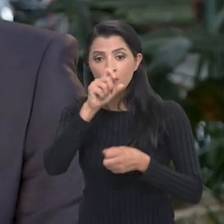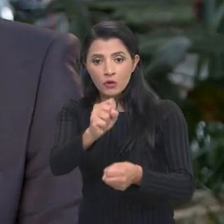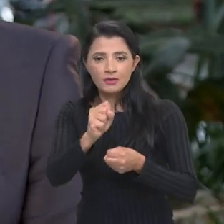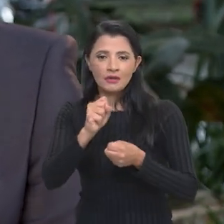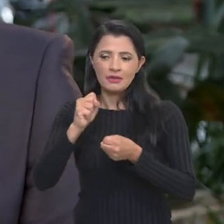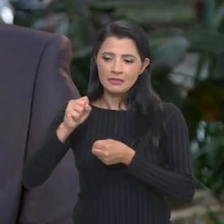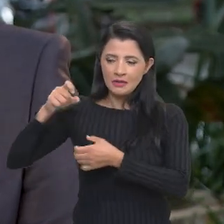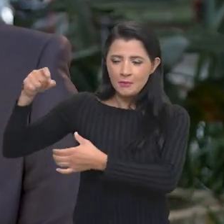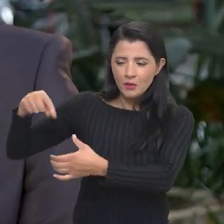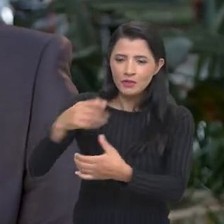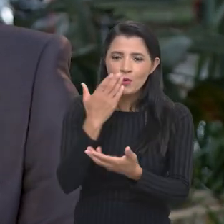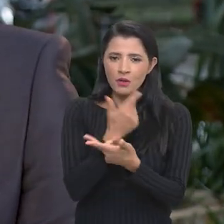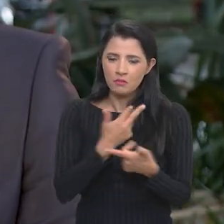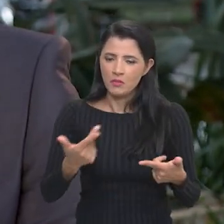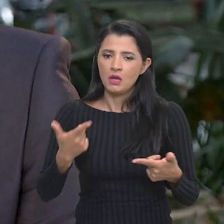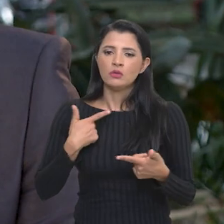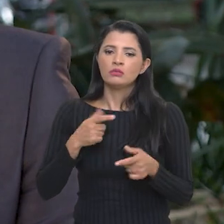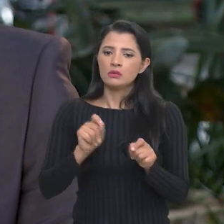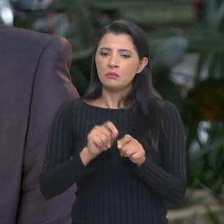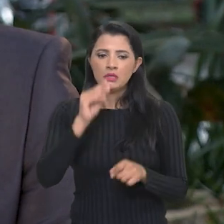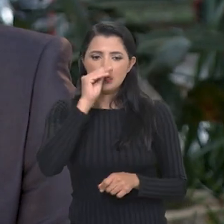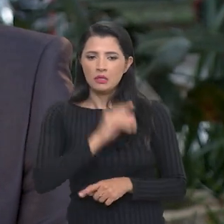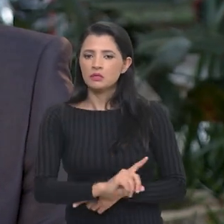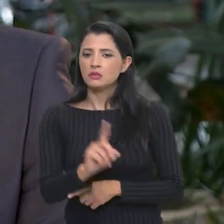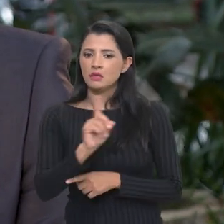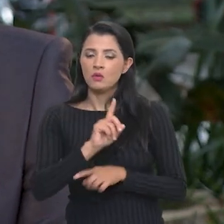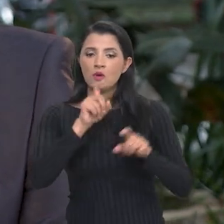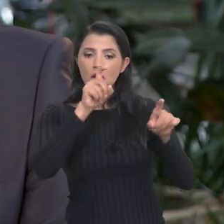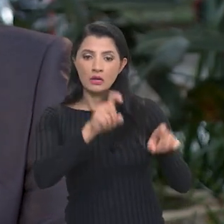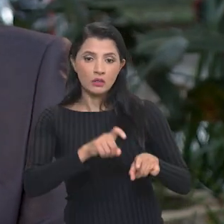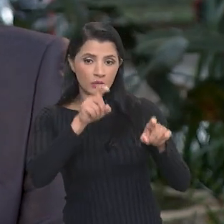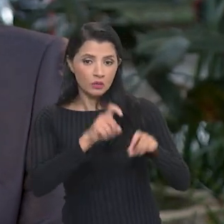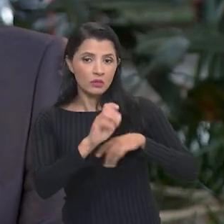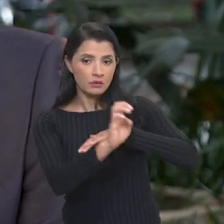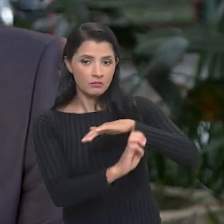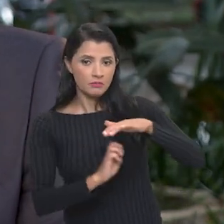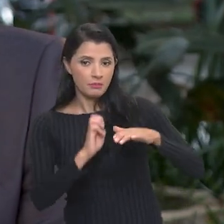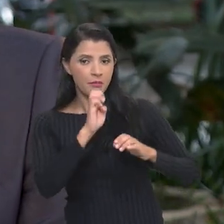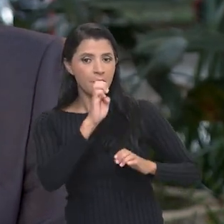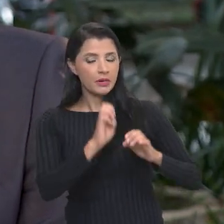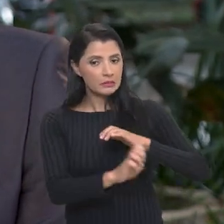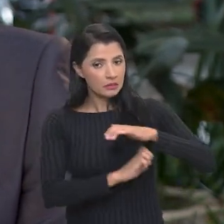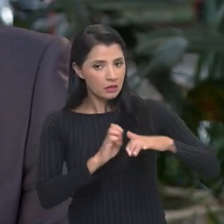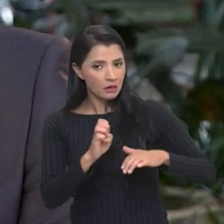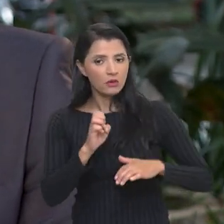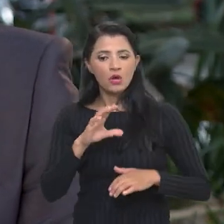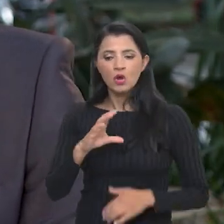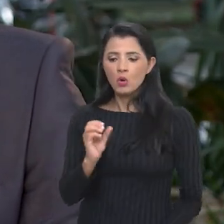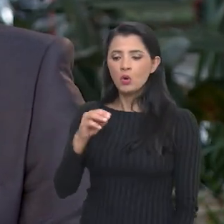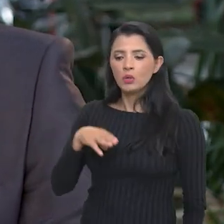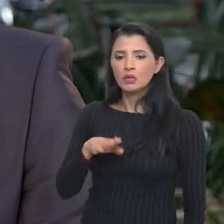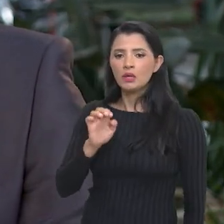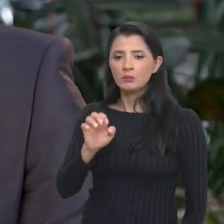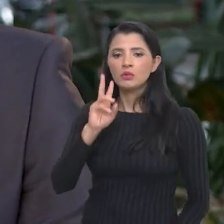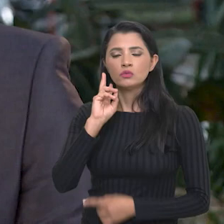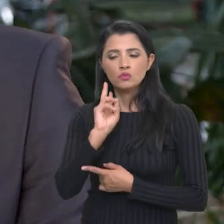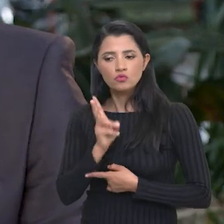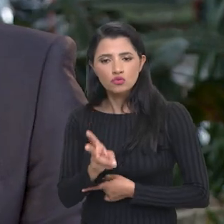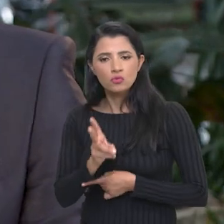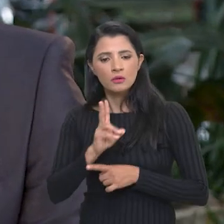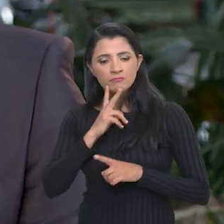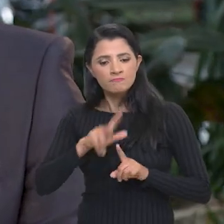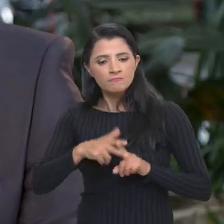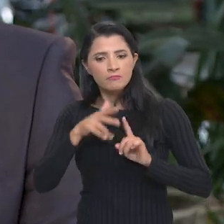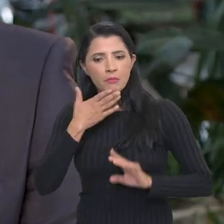fortalecer a produção de alimentos sem deixar, obviamente, de lado a agricultura empresarial. A Conab, como eu disse, vai continuar